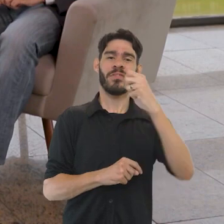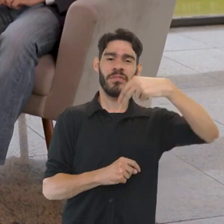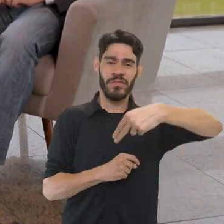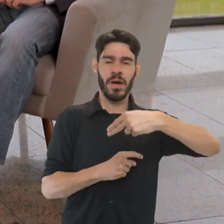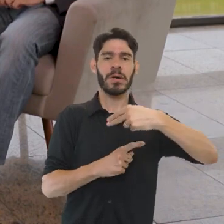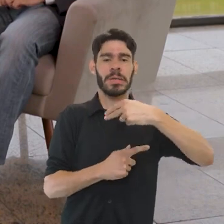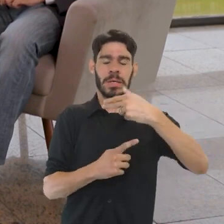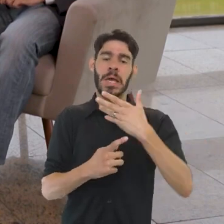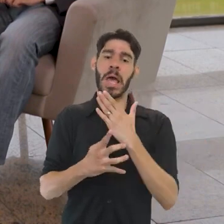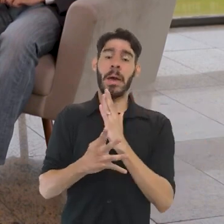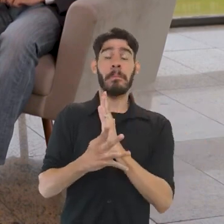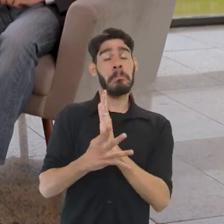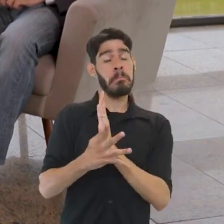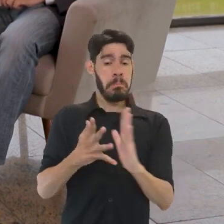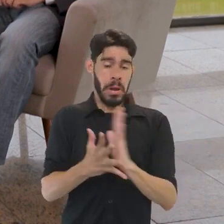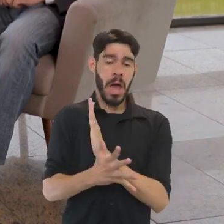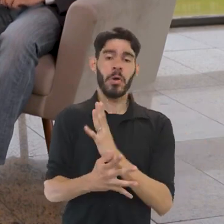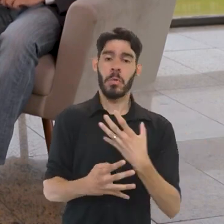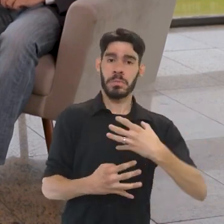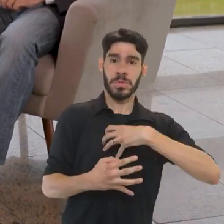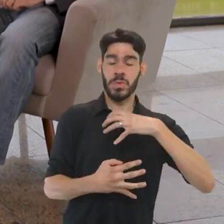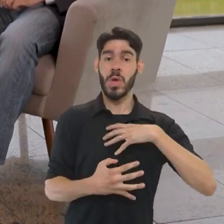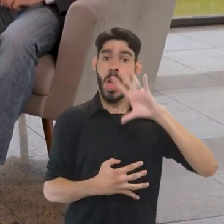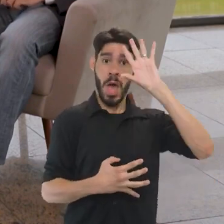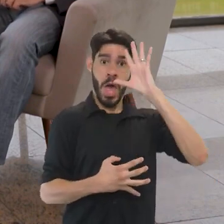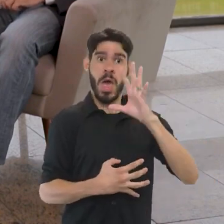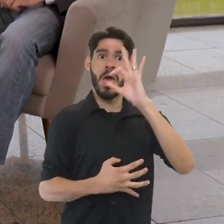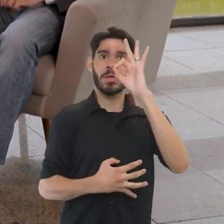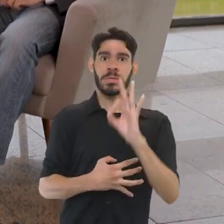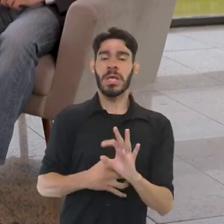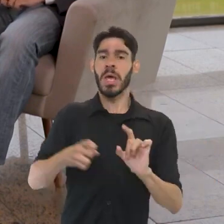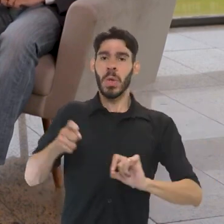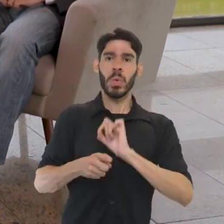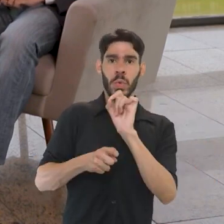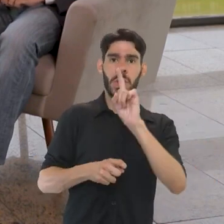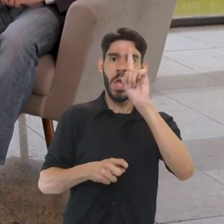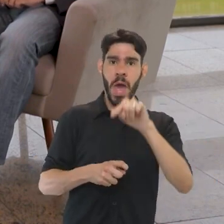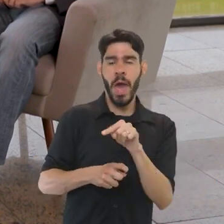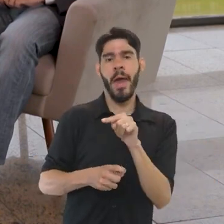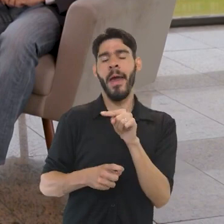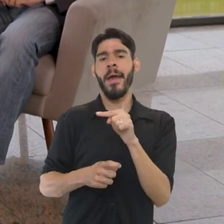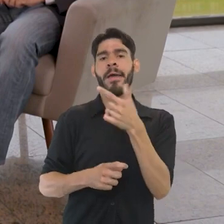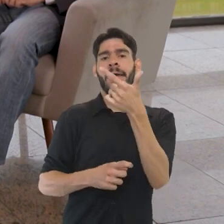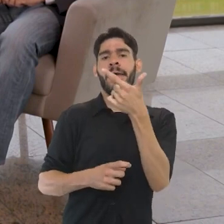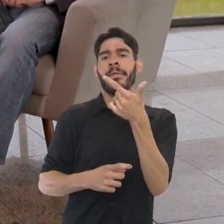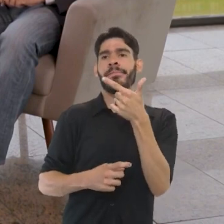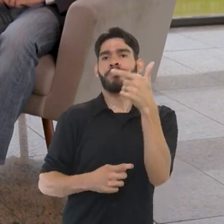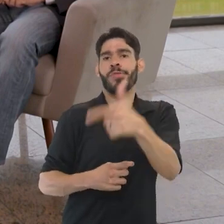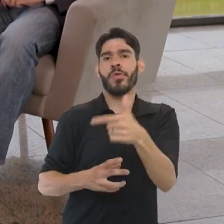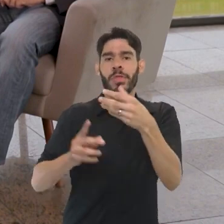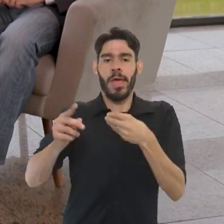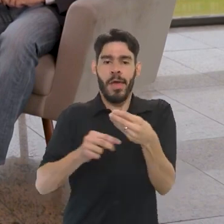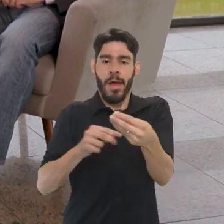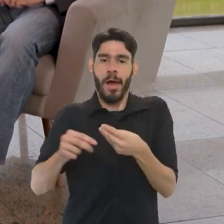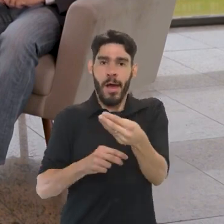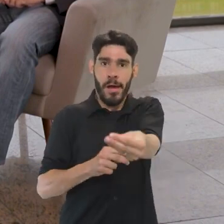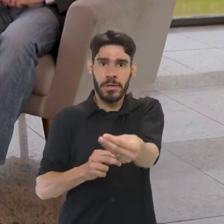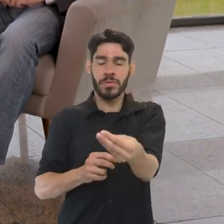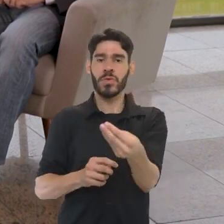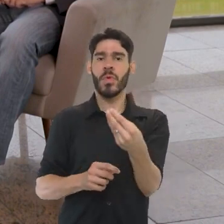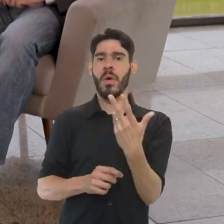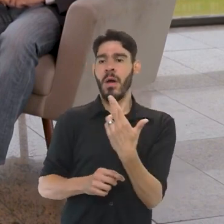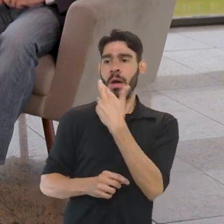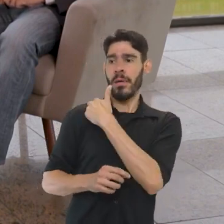para atuar em determinadas situações que são resultado justamente da falta dessa articulação, dessa